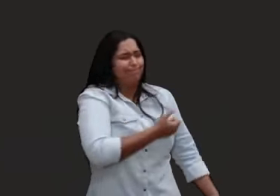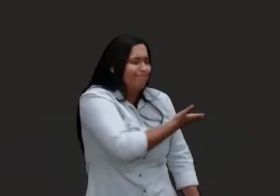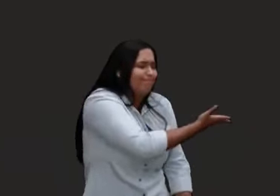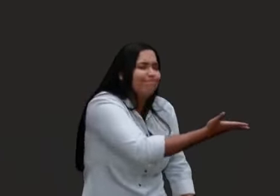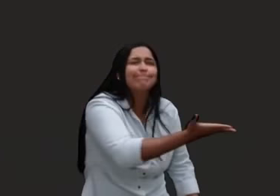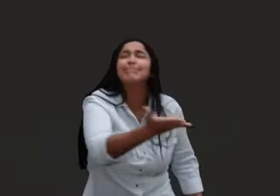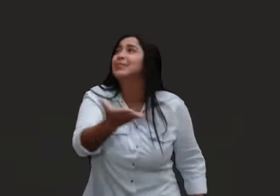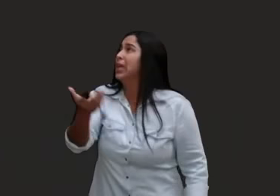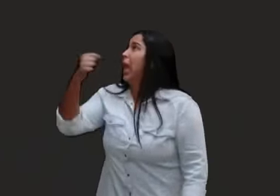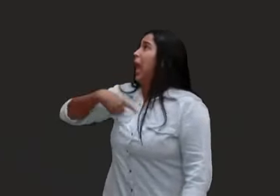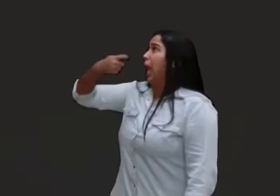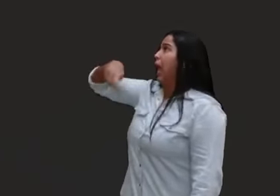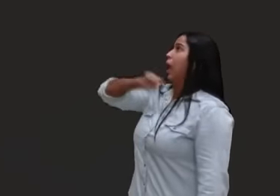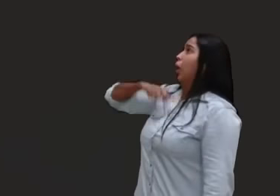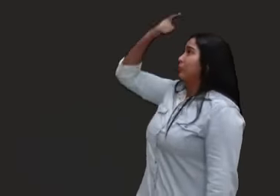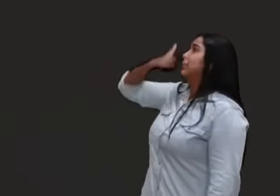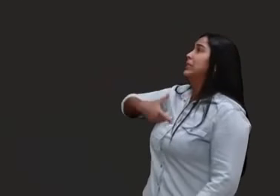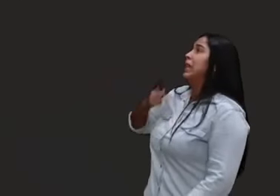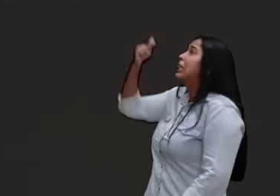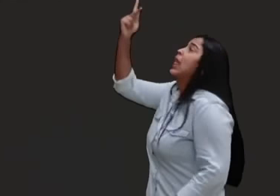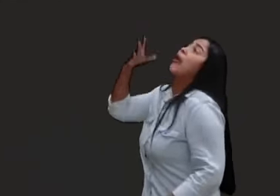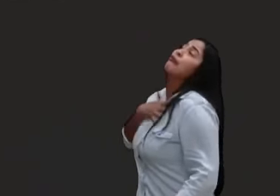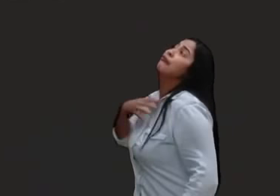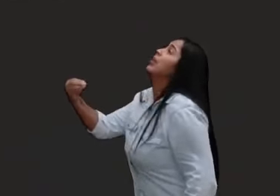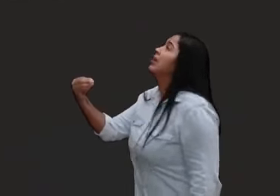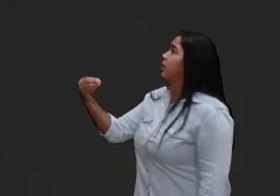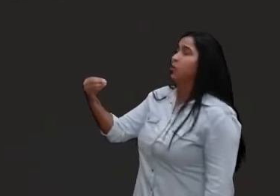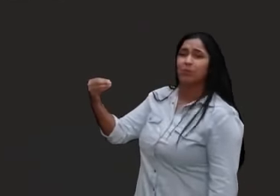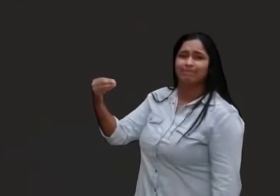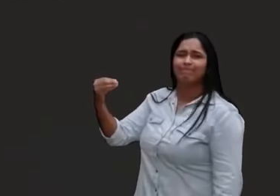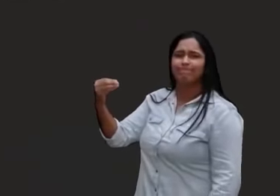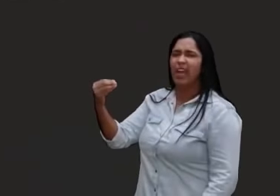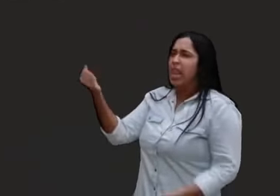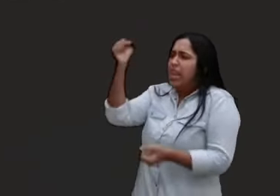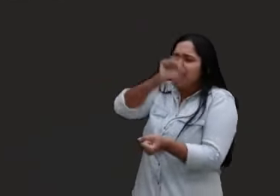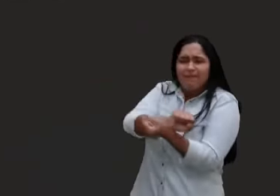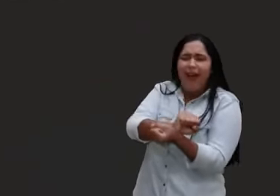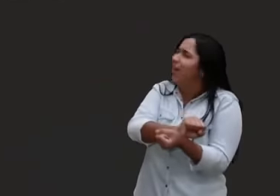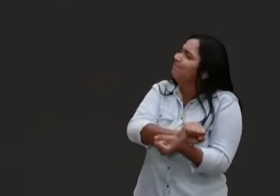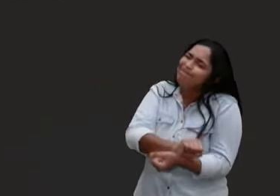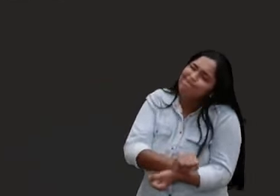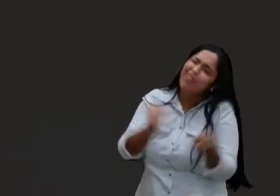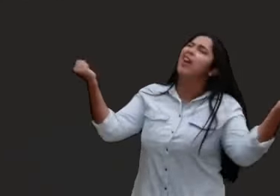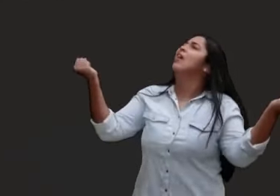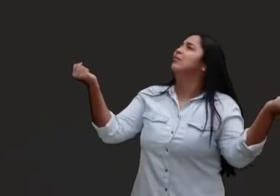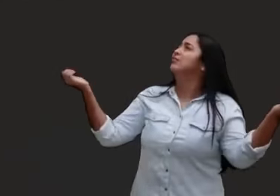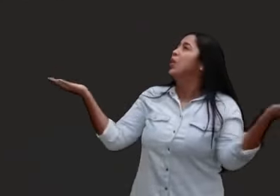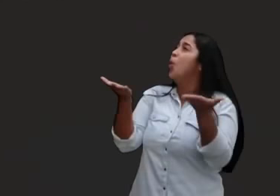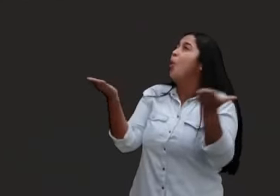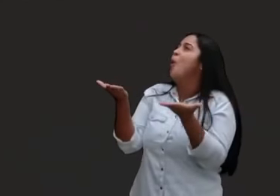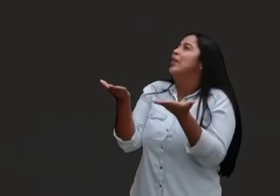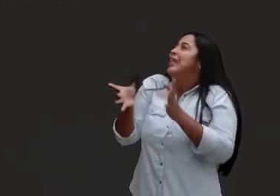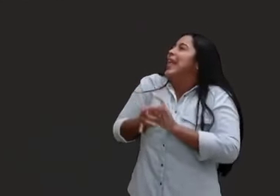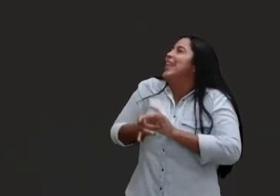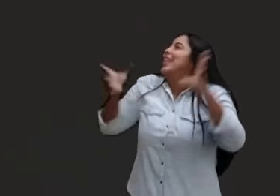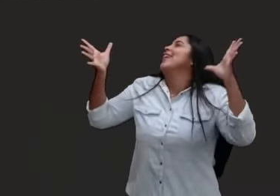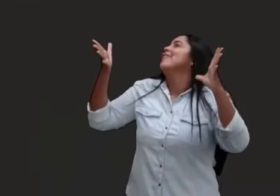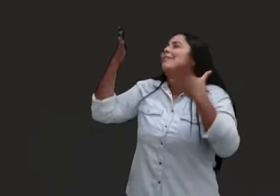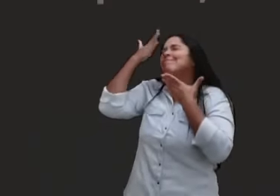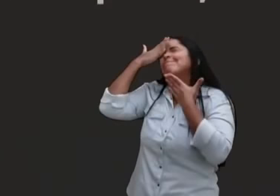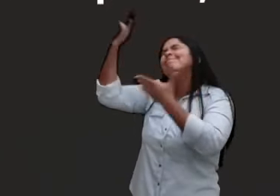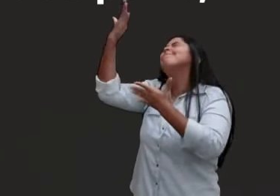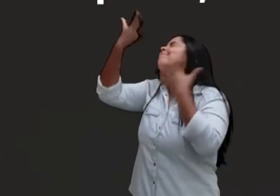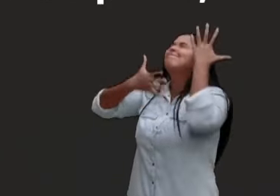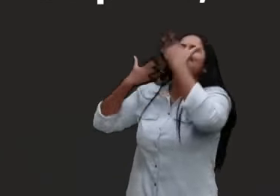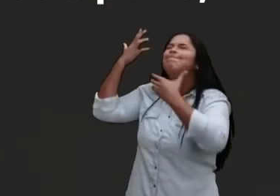livraste-me das minhas correntes, oferecerei a ti um sacrifício de gratidão. Invocarei o nome do Senhor,